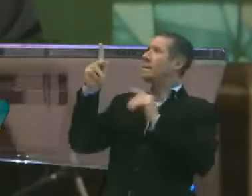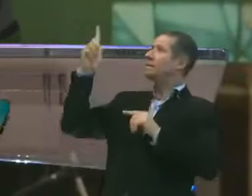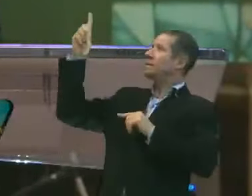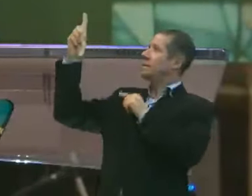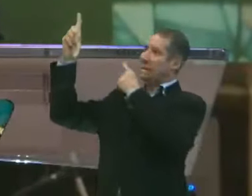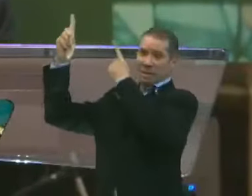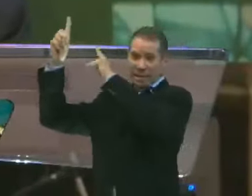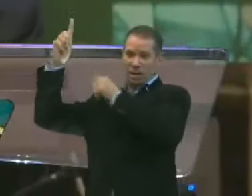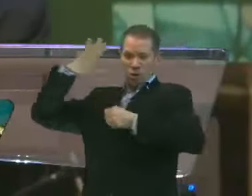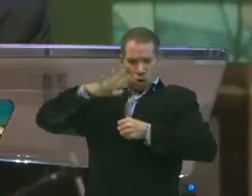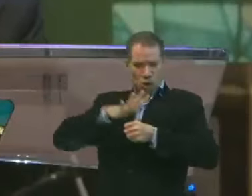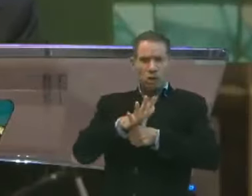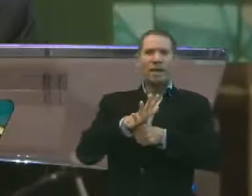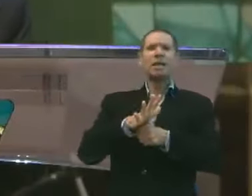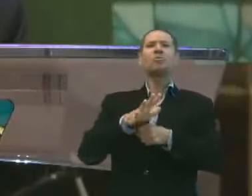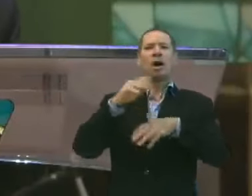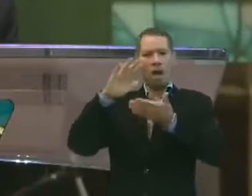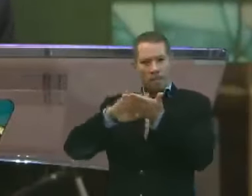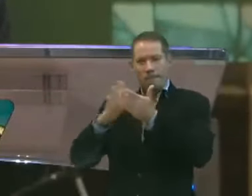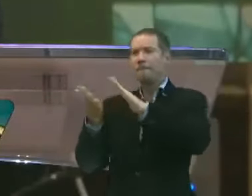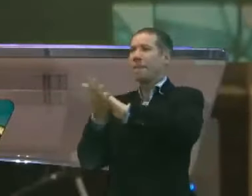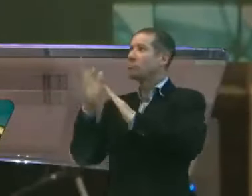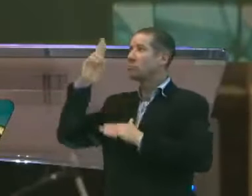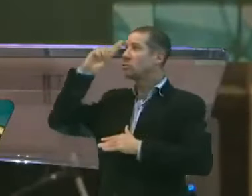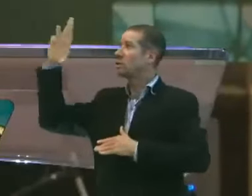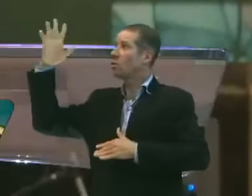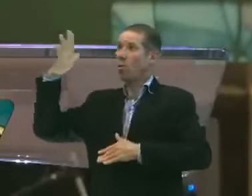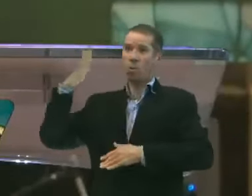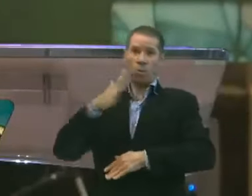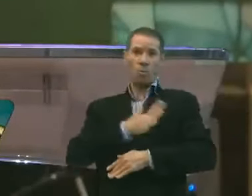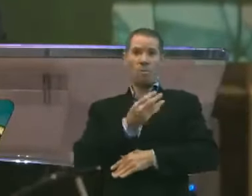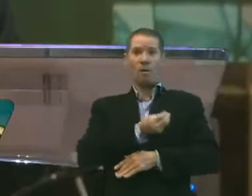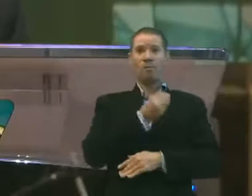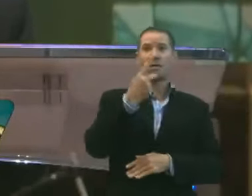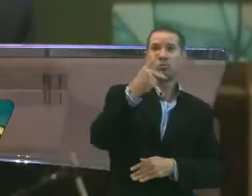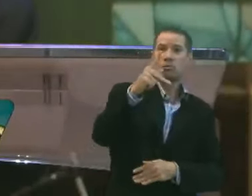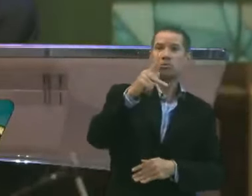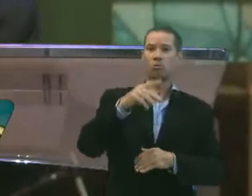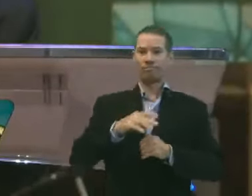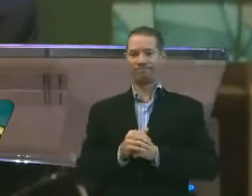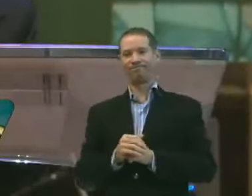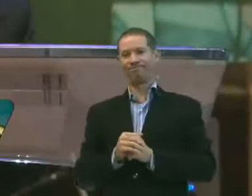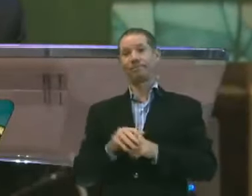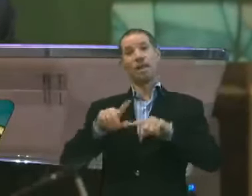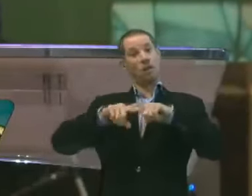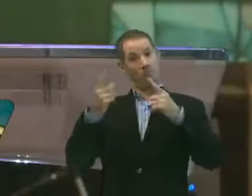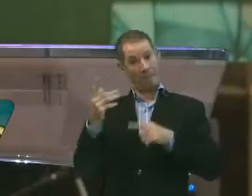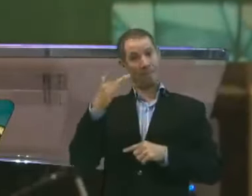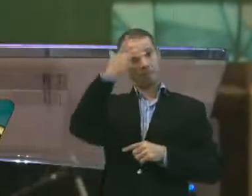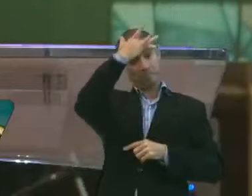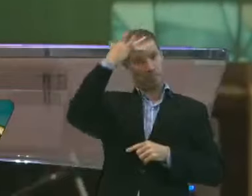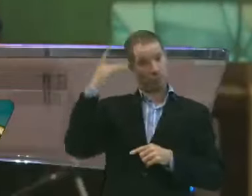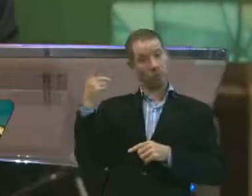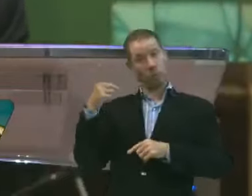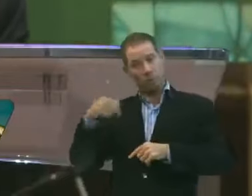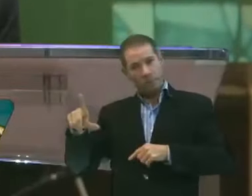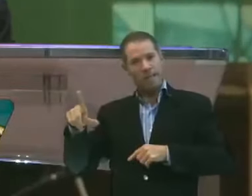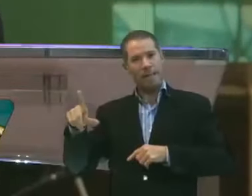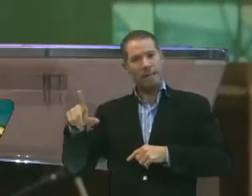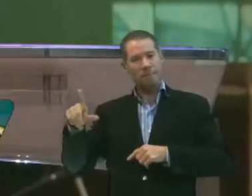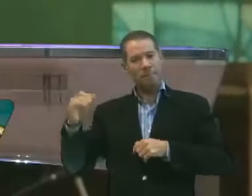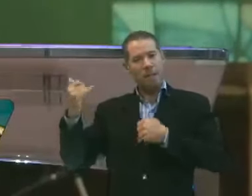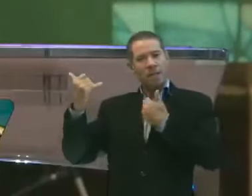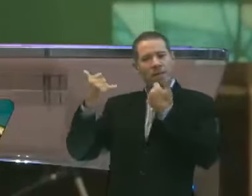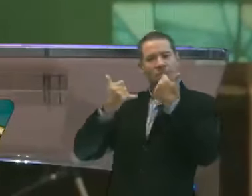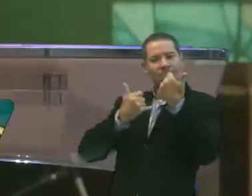esperança por reconhecer que as mãos do Senhor estão sobre a sua vida. Mas as pessoas conseguem ouvir